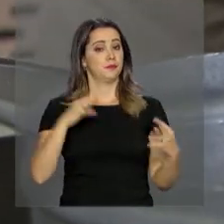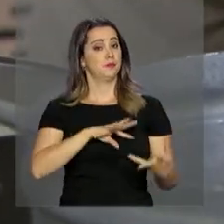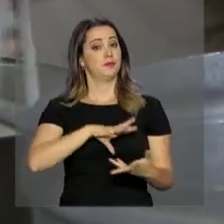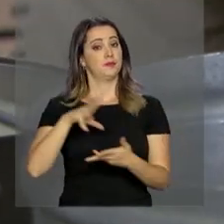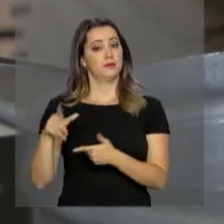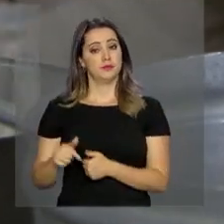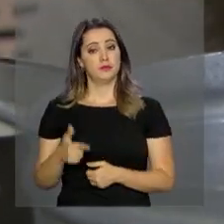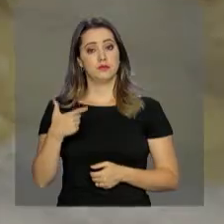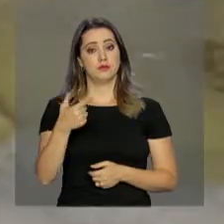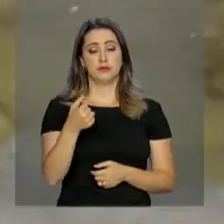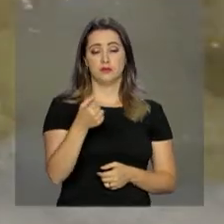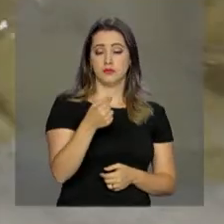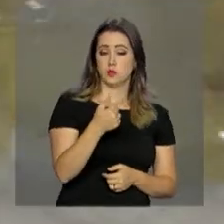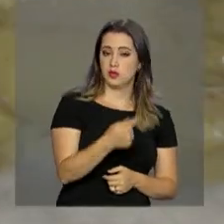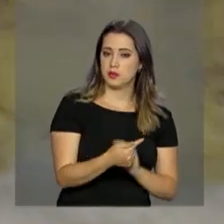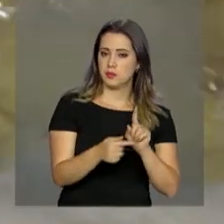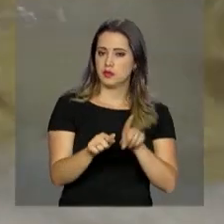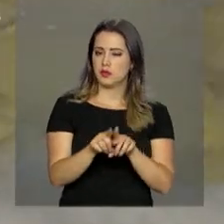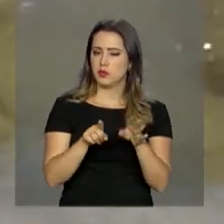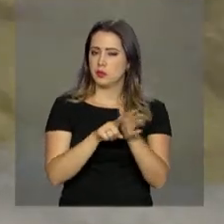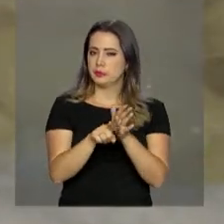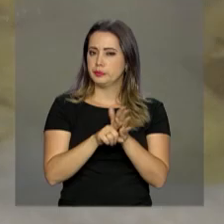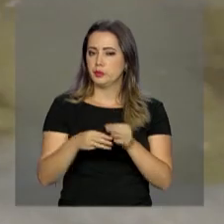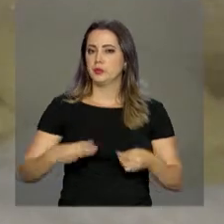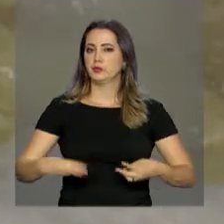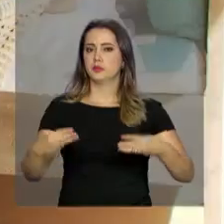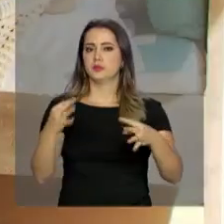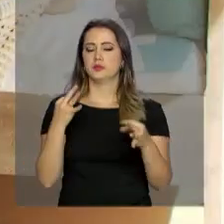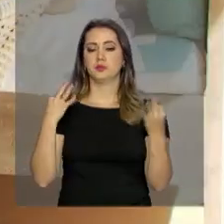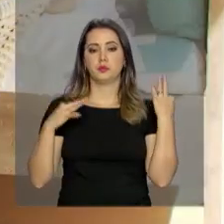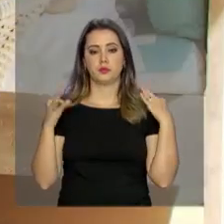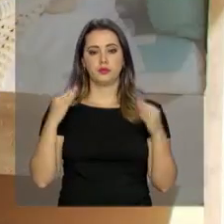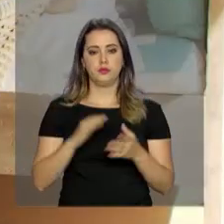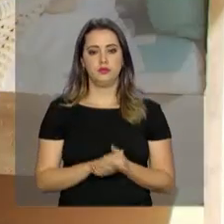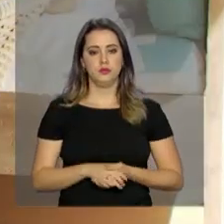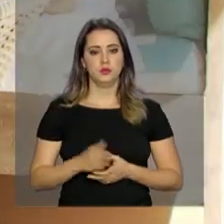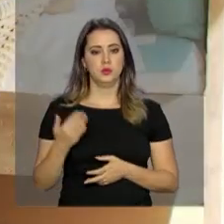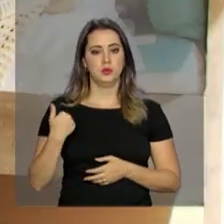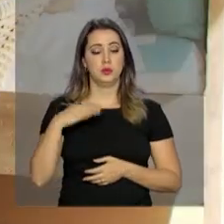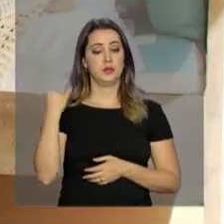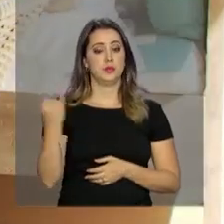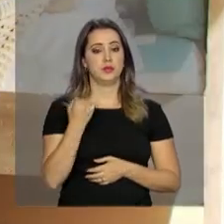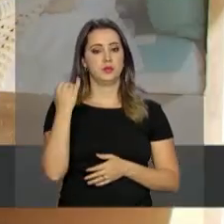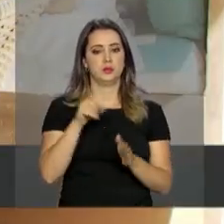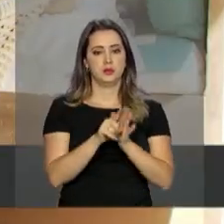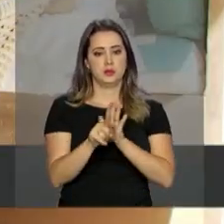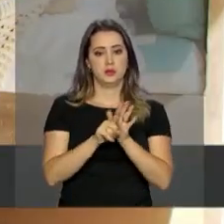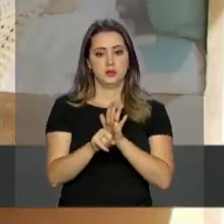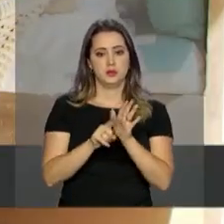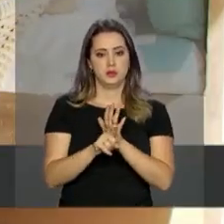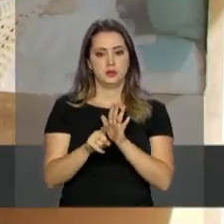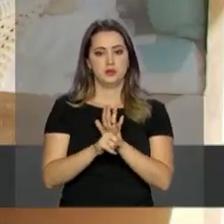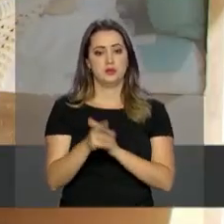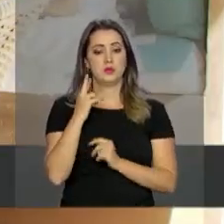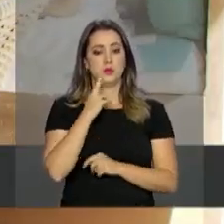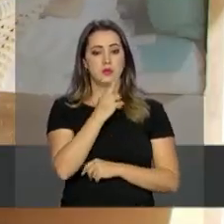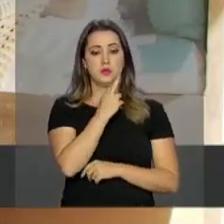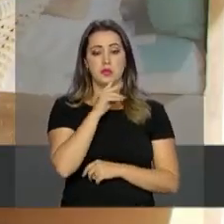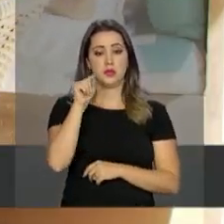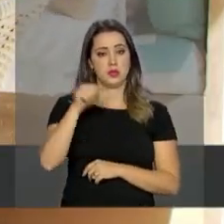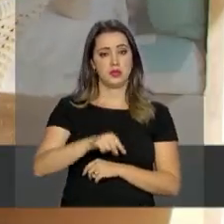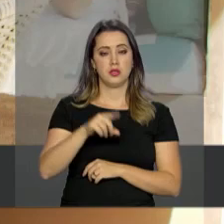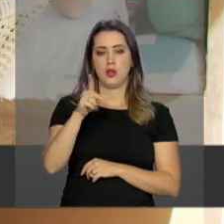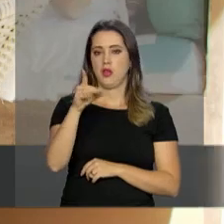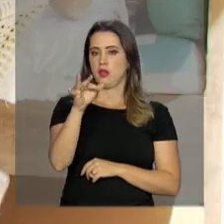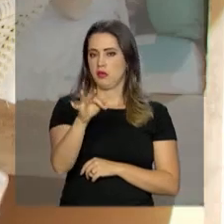2017, realizado pelo Ministério do Turismo. E os destaques da pesquisa foram os restaurantes aqui do Distrito Federal,